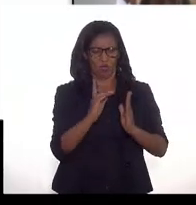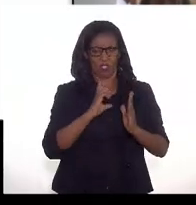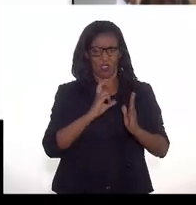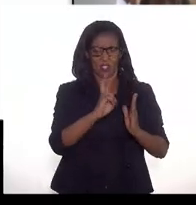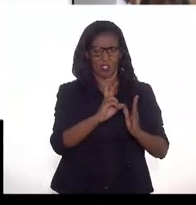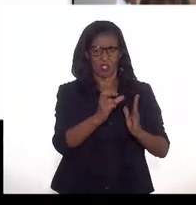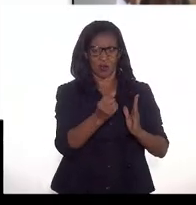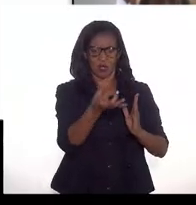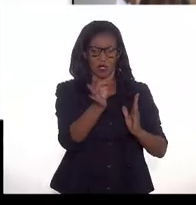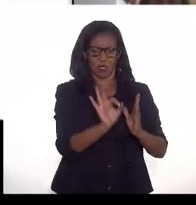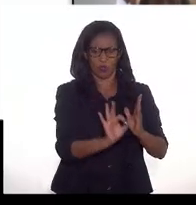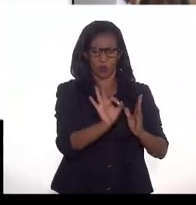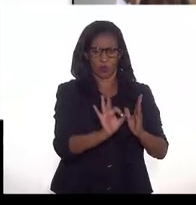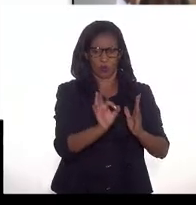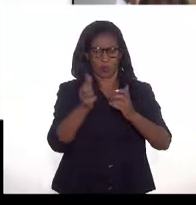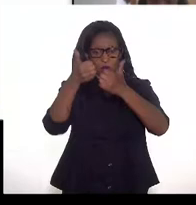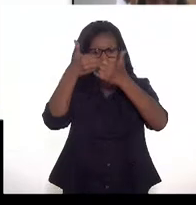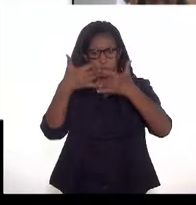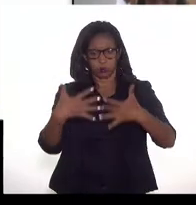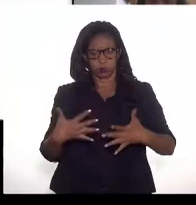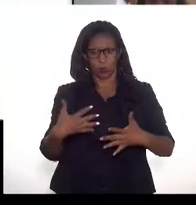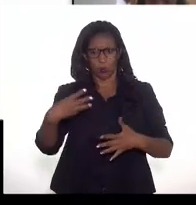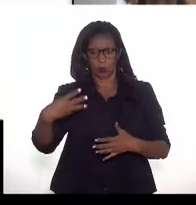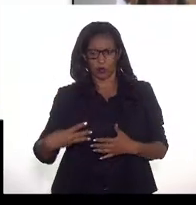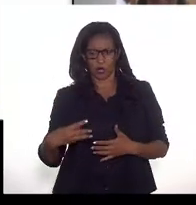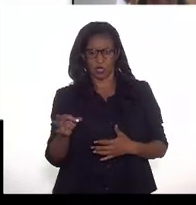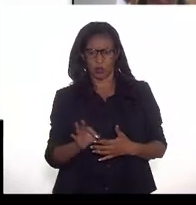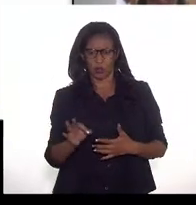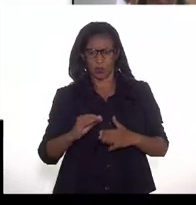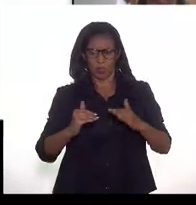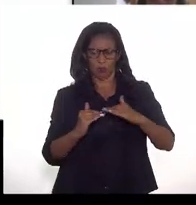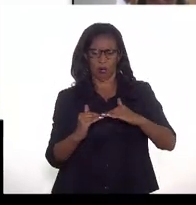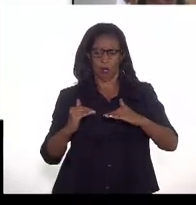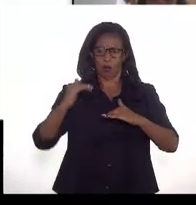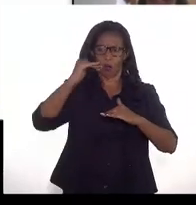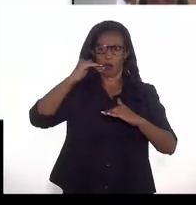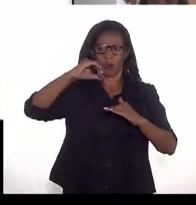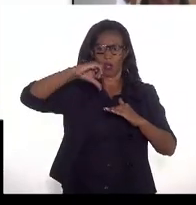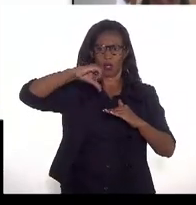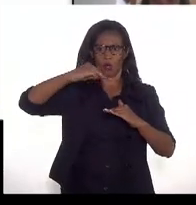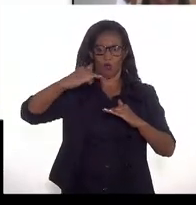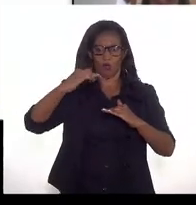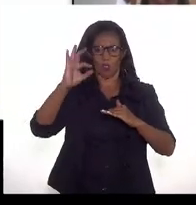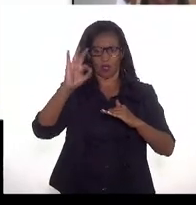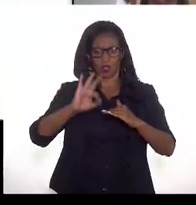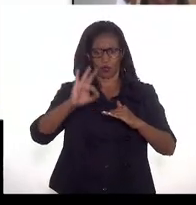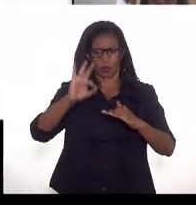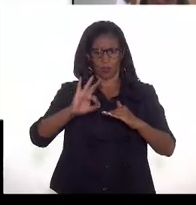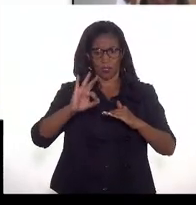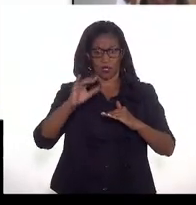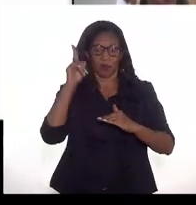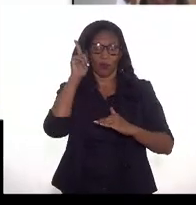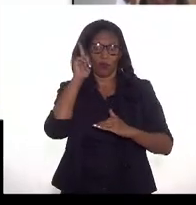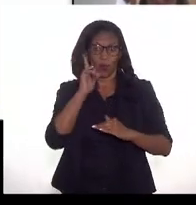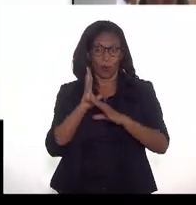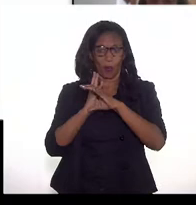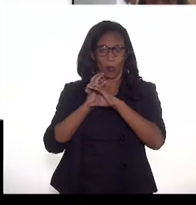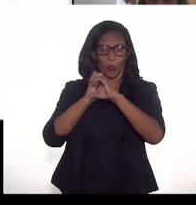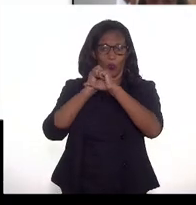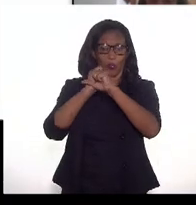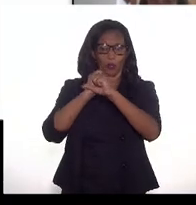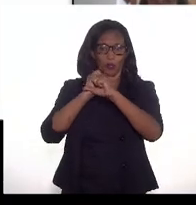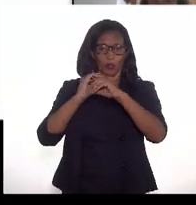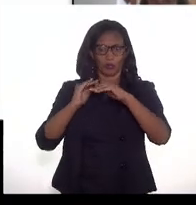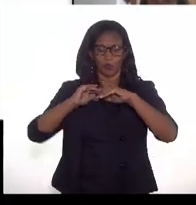especificado que o pau é com 3% de CO2, tá, então 97% de hidrocarbonetos, então a gente vai conseguir, né, offshore,